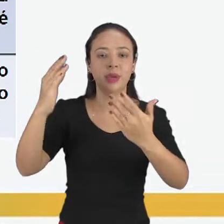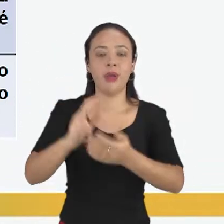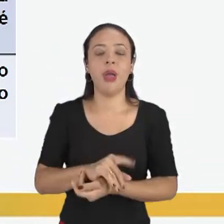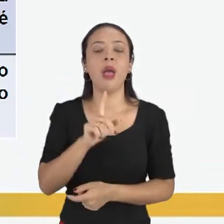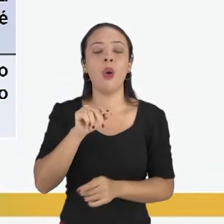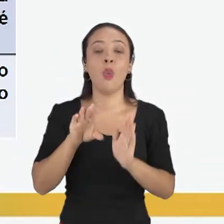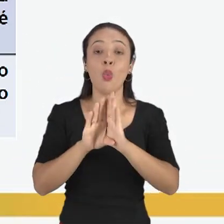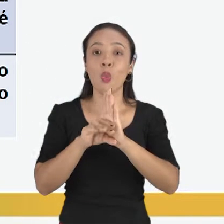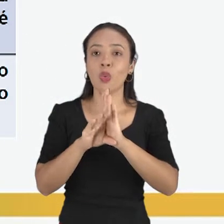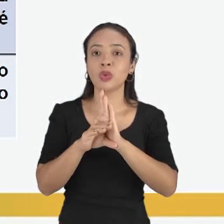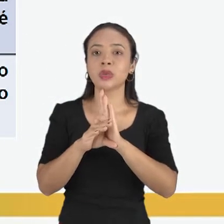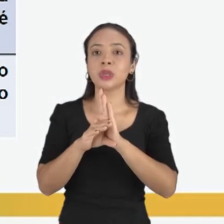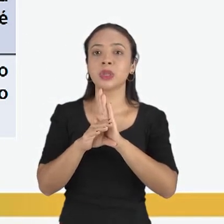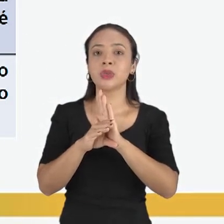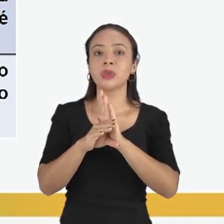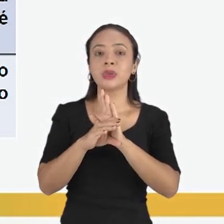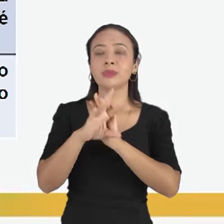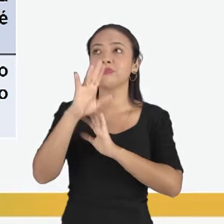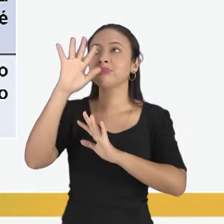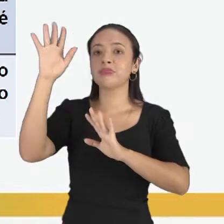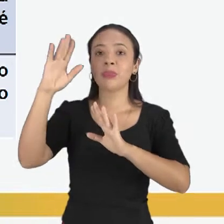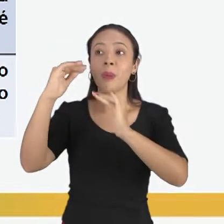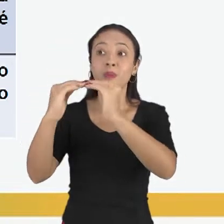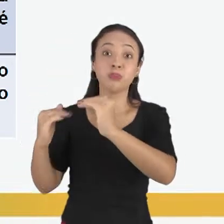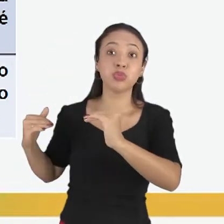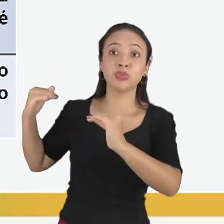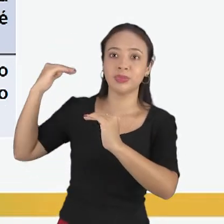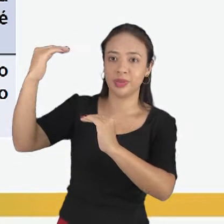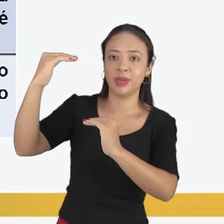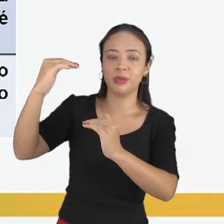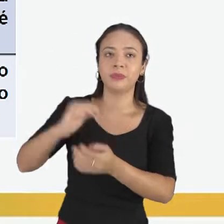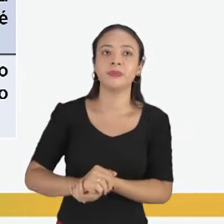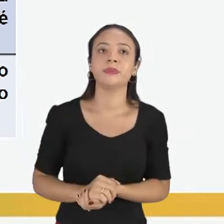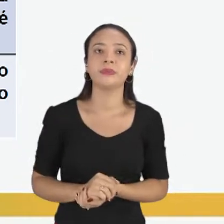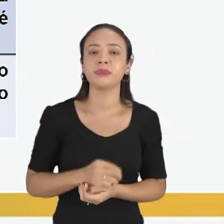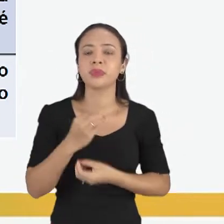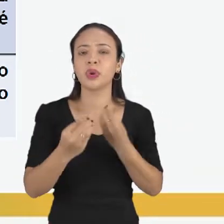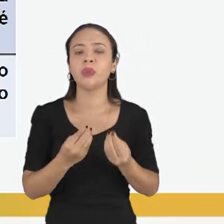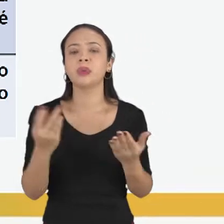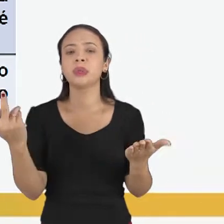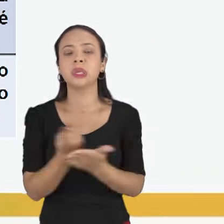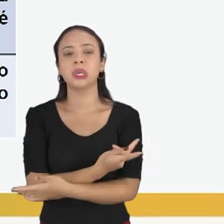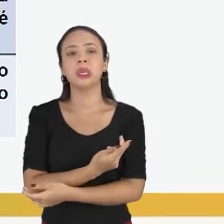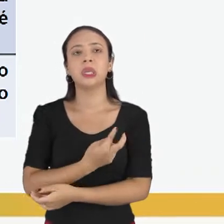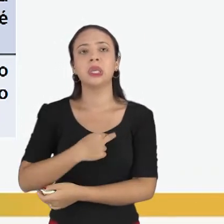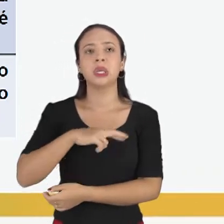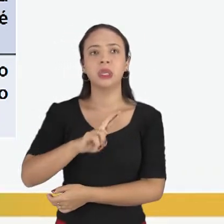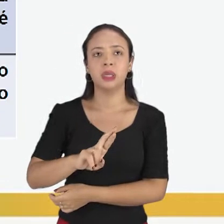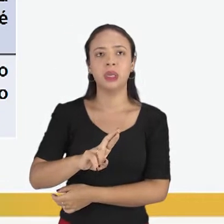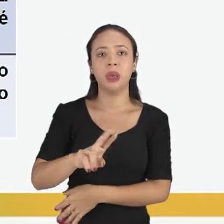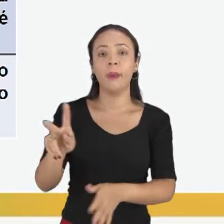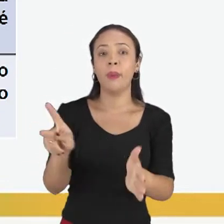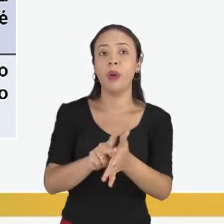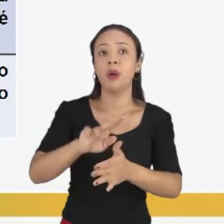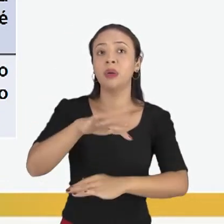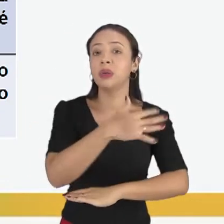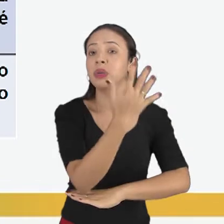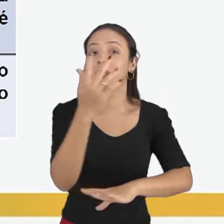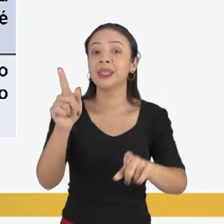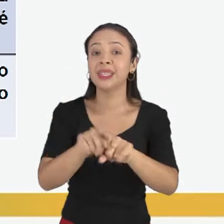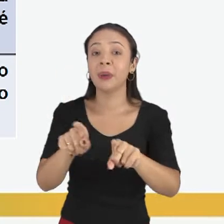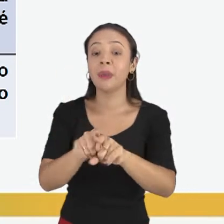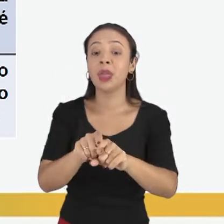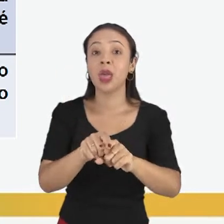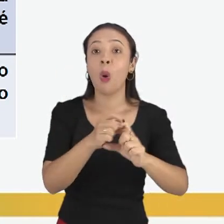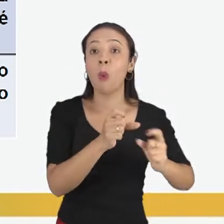abstrato, evidentemente tem reflexos na prática. E na religião? É um aspecto da natureza e do poder de uma